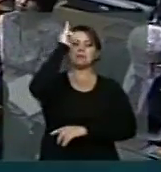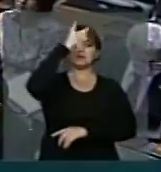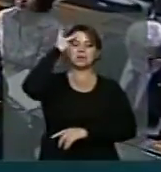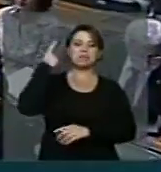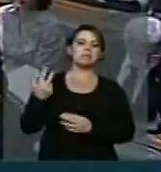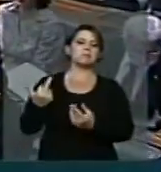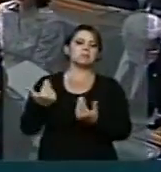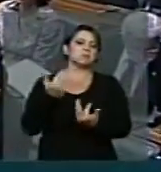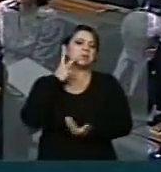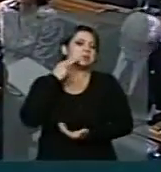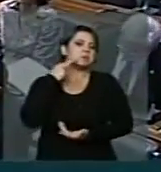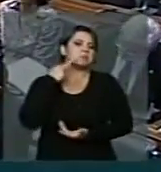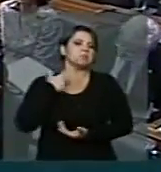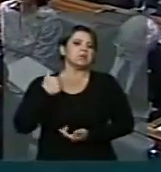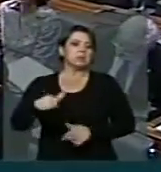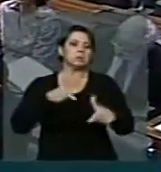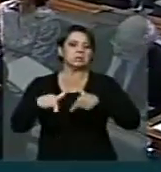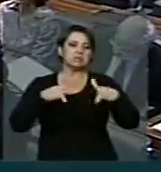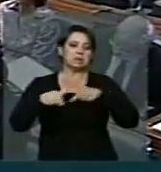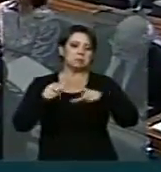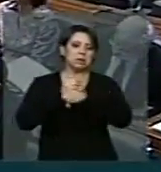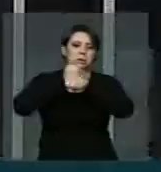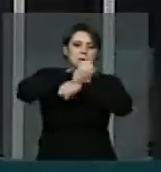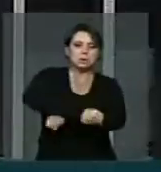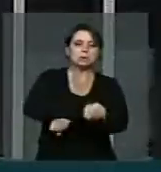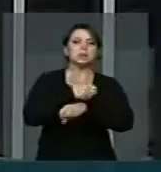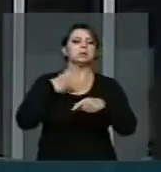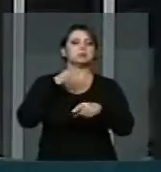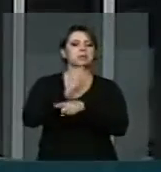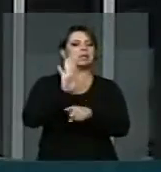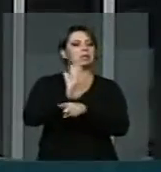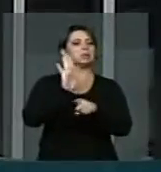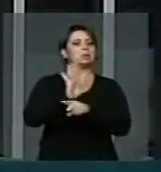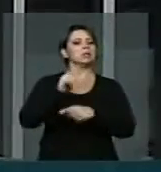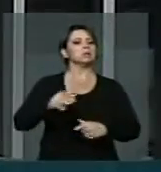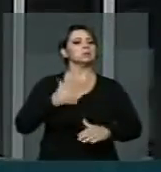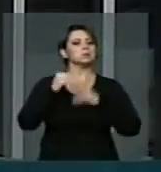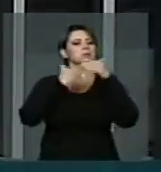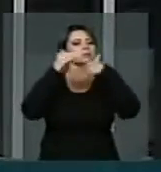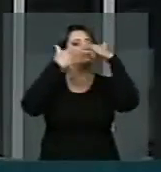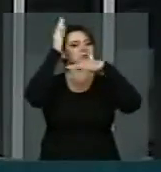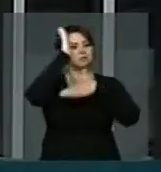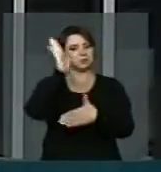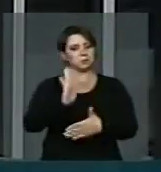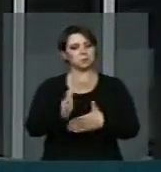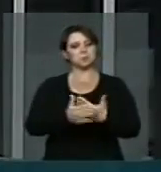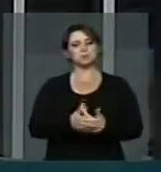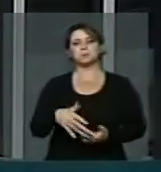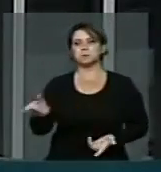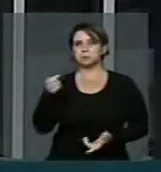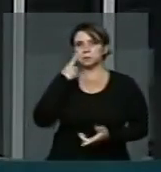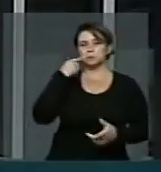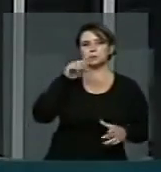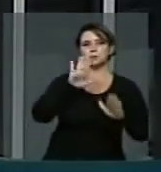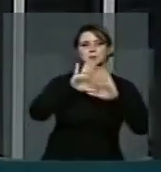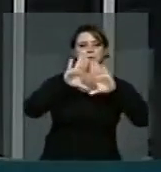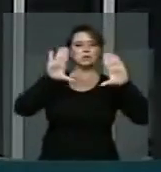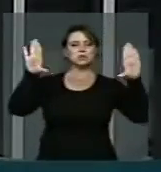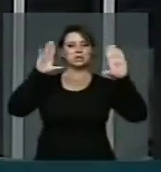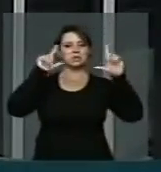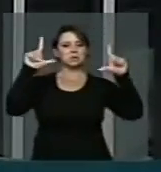existir. Eu queria encerrar com uma sutileza. Vocês perceberam que o pano de fundo